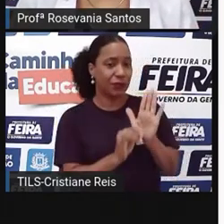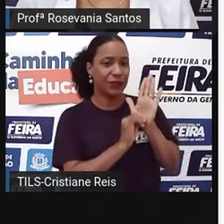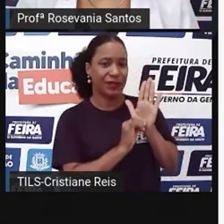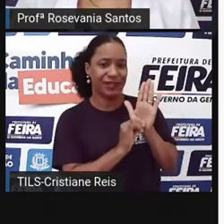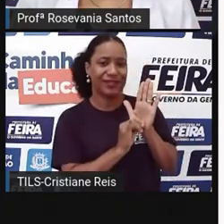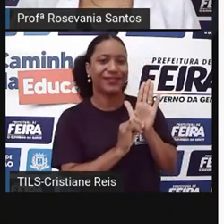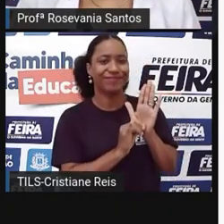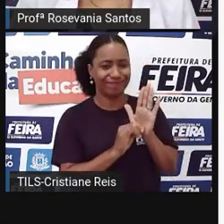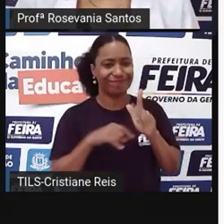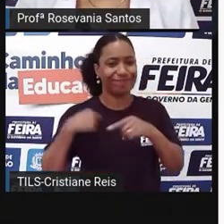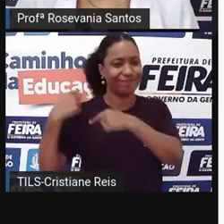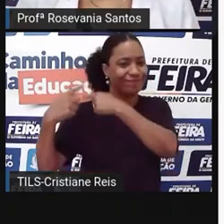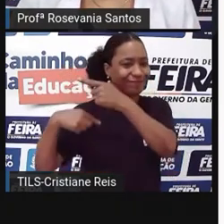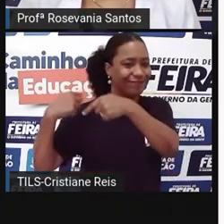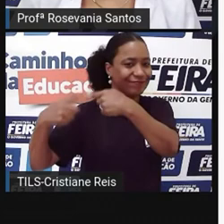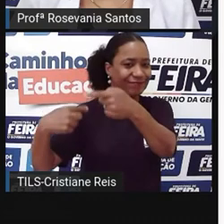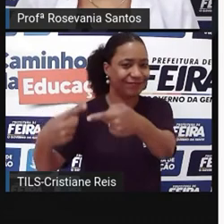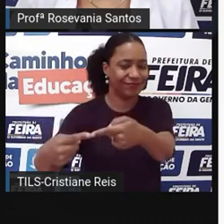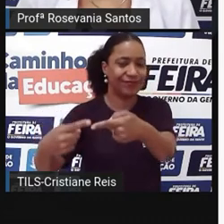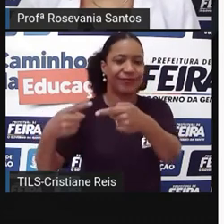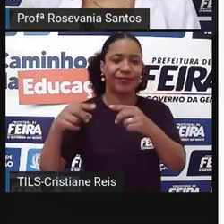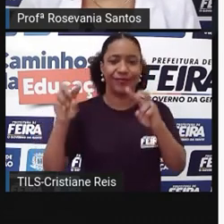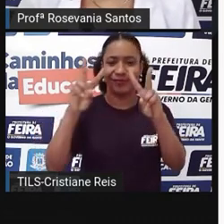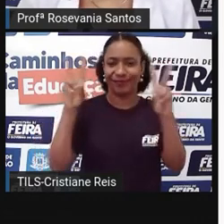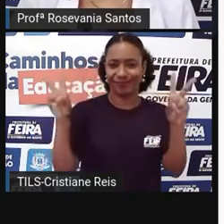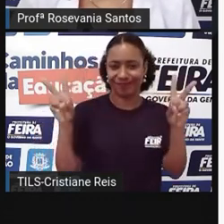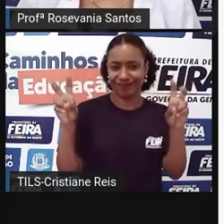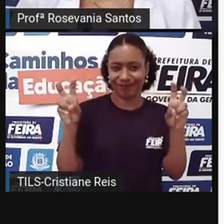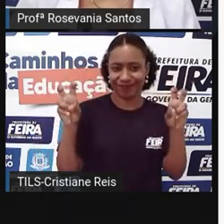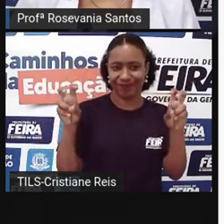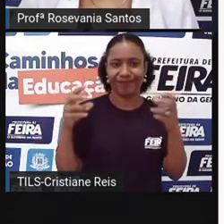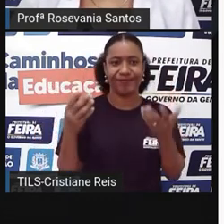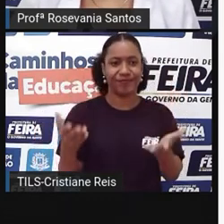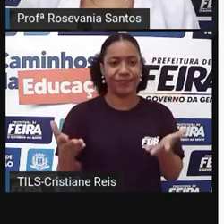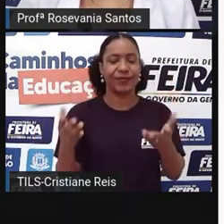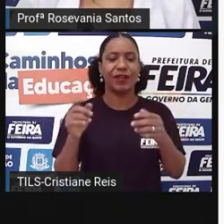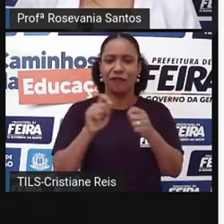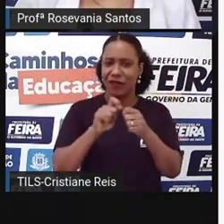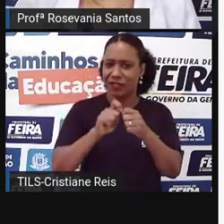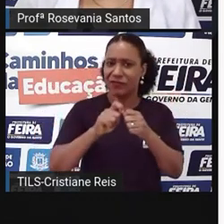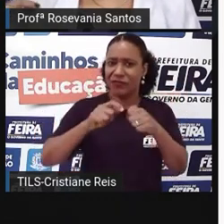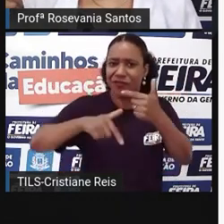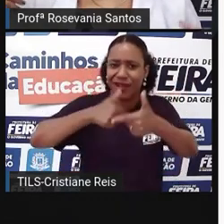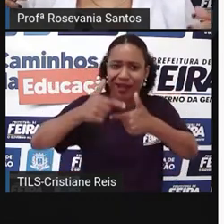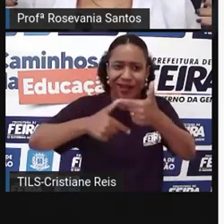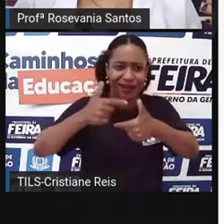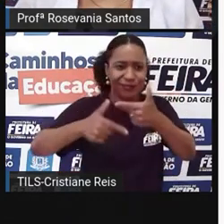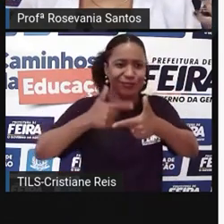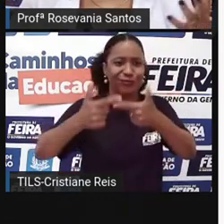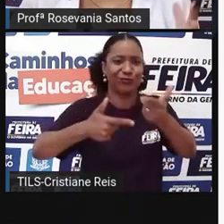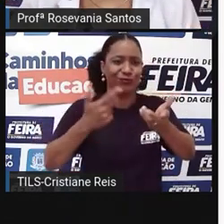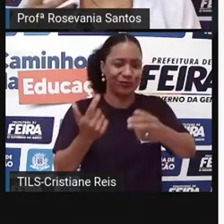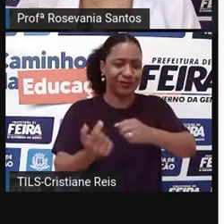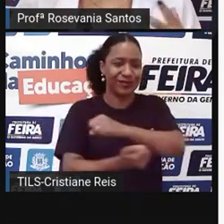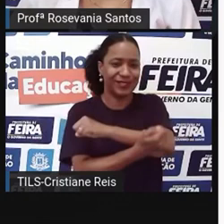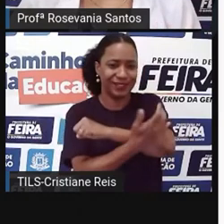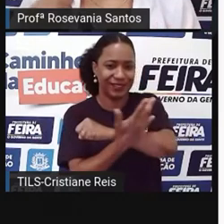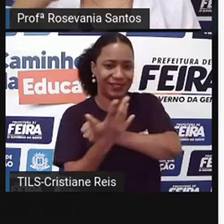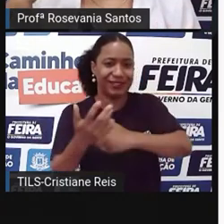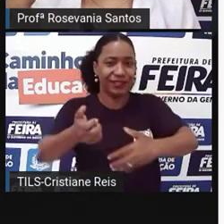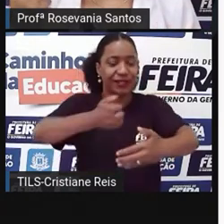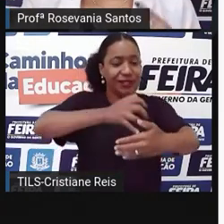eles estão, né, abrindo aí as sementes, né, do Babassu. E aí a gente percebe a